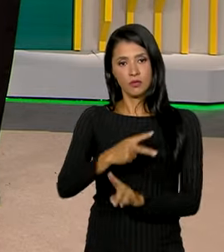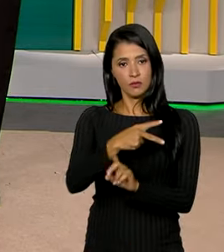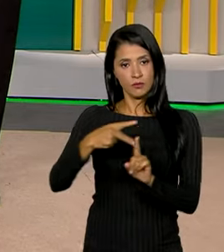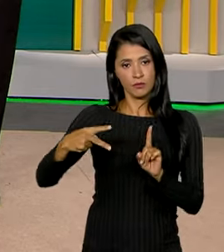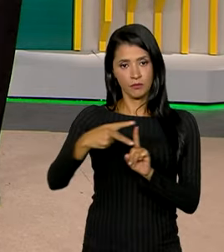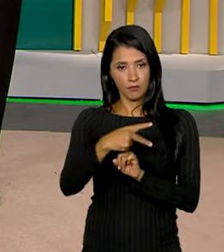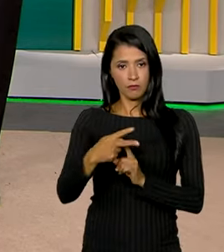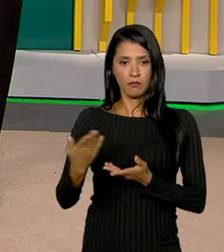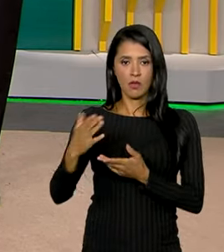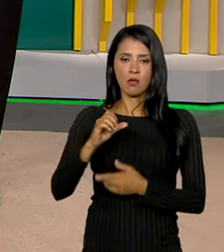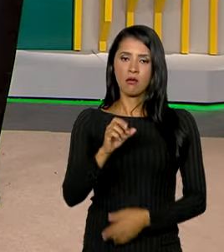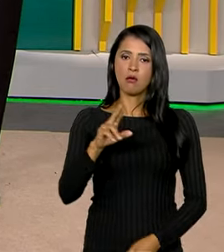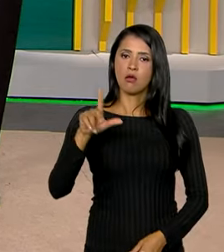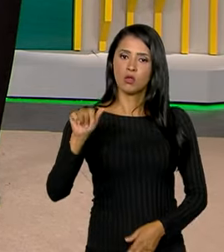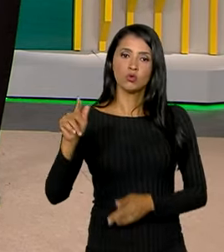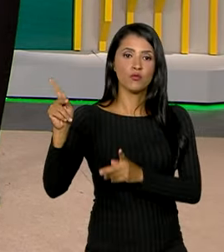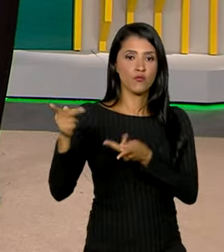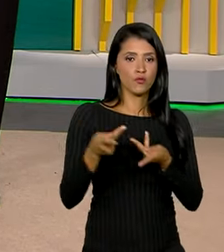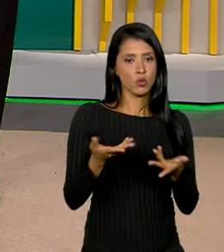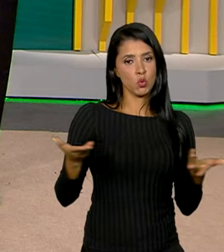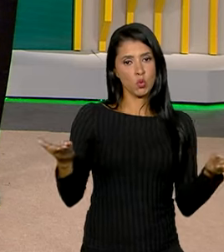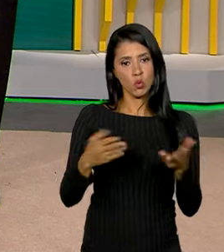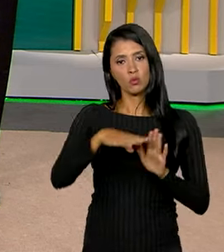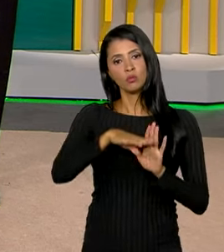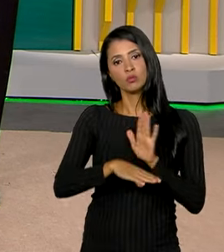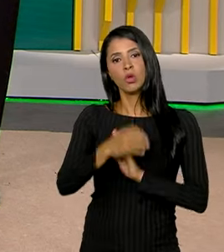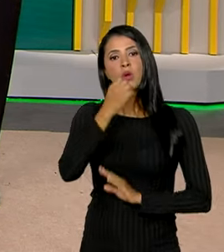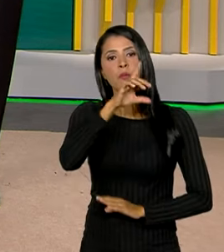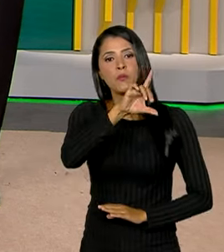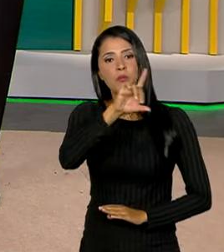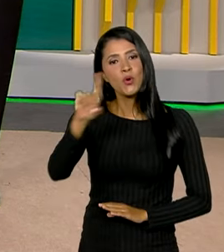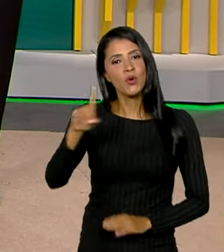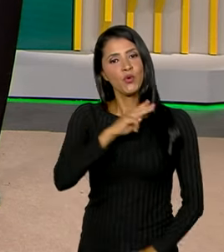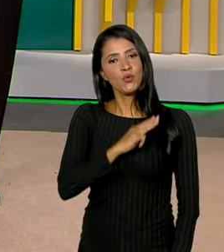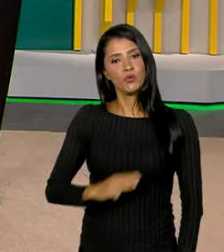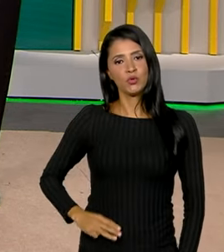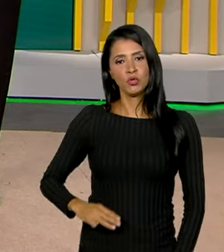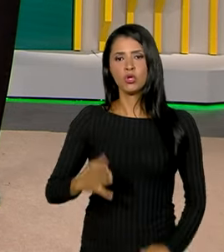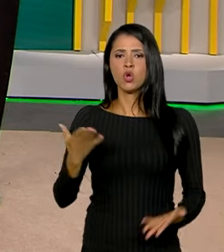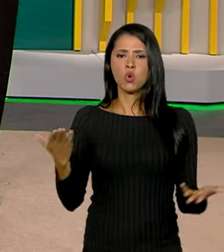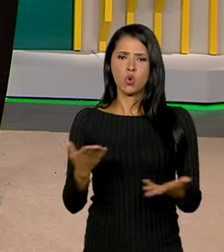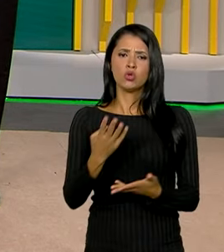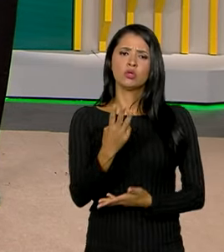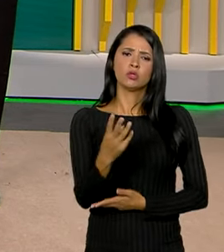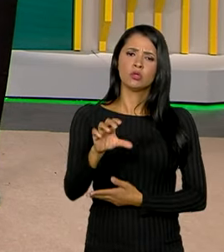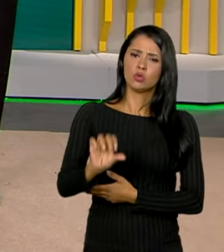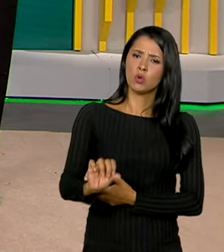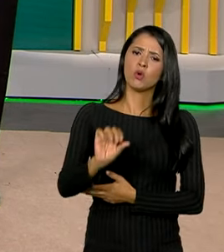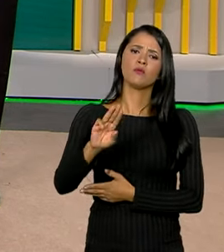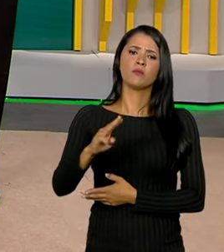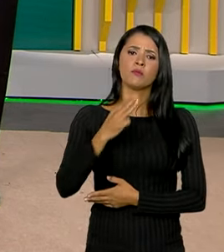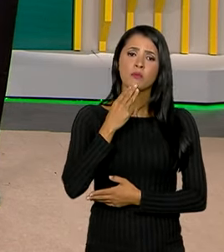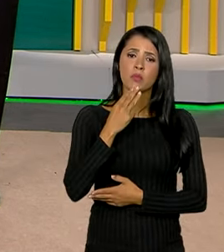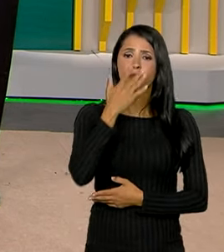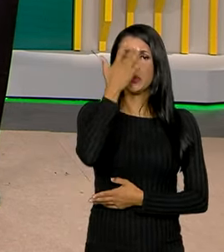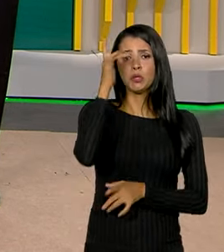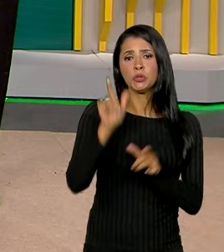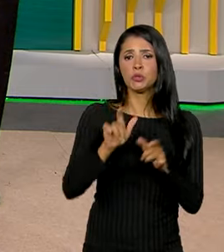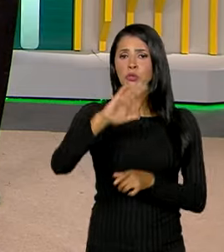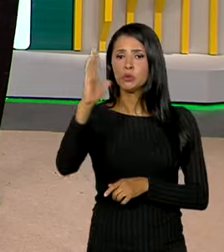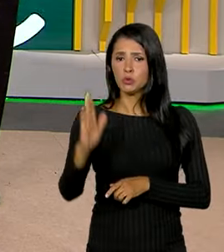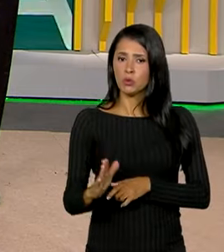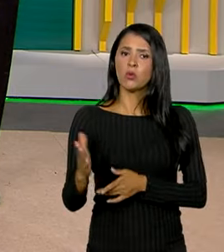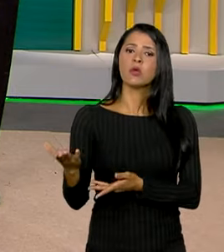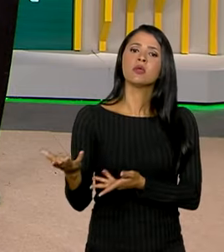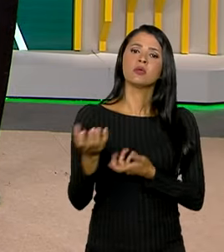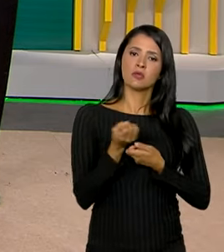Carlos Lupe, foi o convidado de hoje do programa Bom Dia, Ministro. Hoje, cerca de 39 milhões de brasileiros recebem benefícios